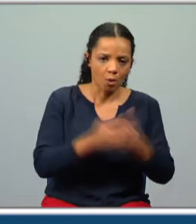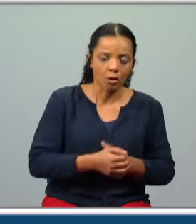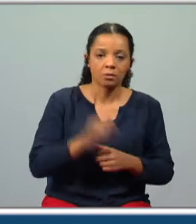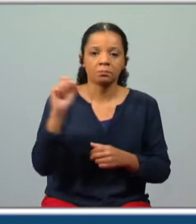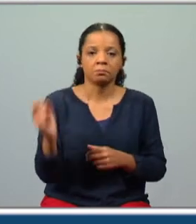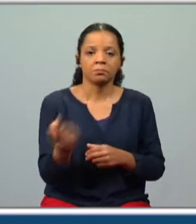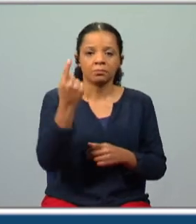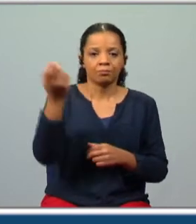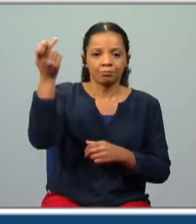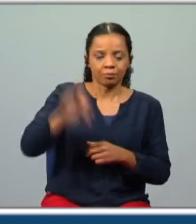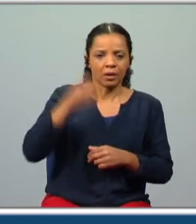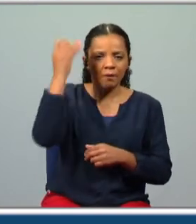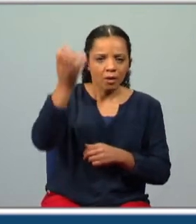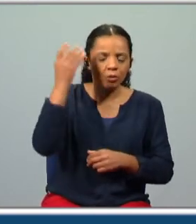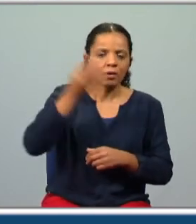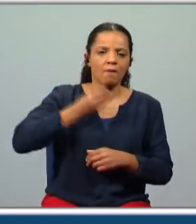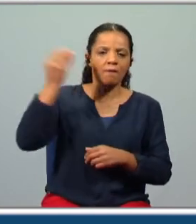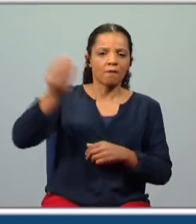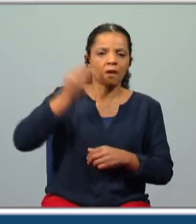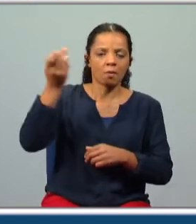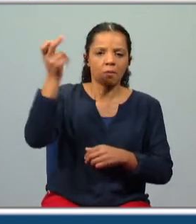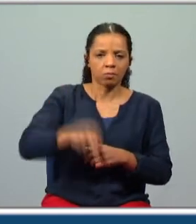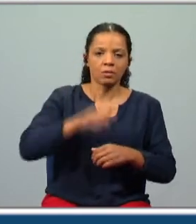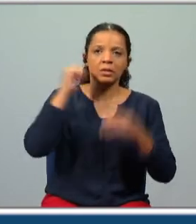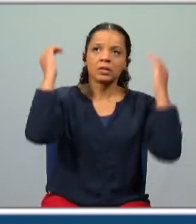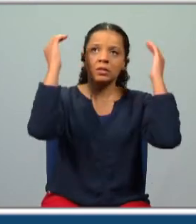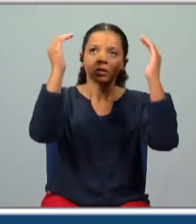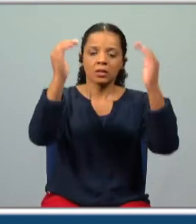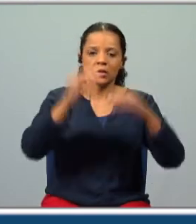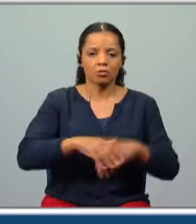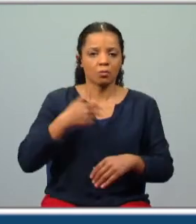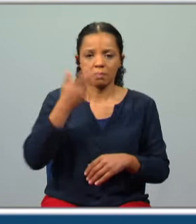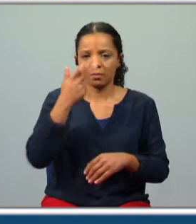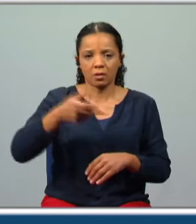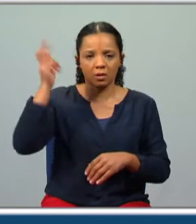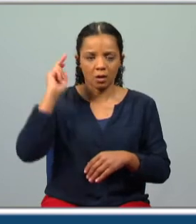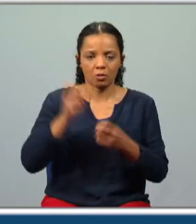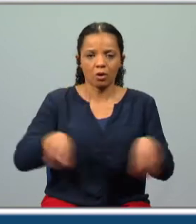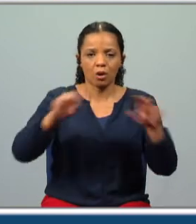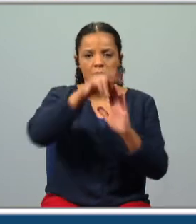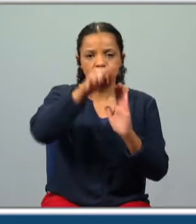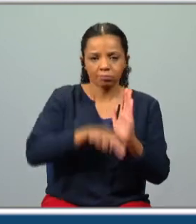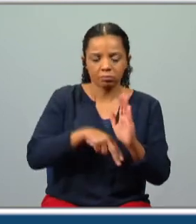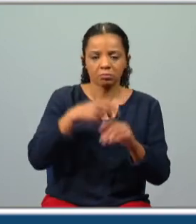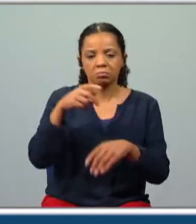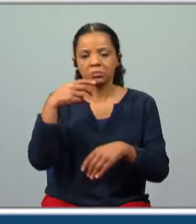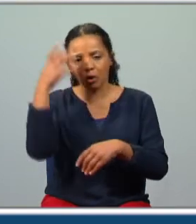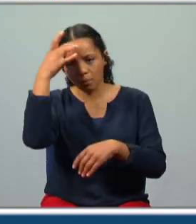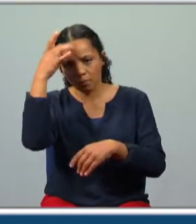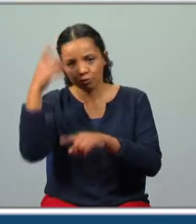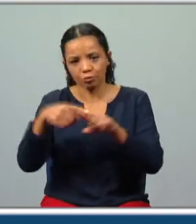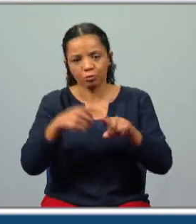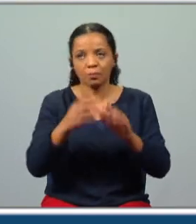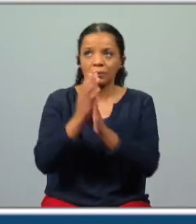ilustre que aventura com fama alta fizer tocar os céus serei eterna e nova sepultura por juízos incógnitos de Deus